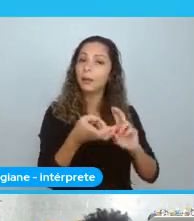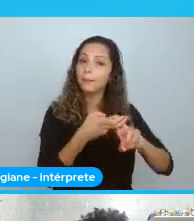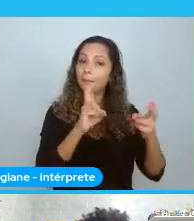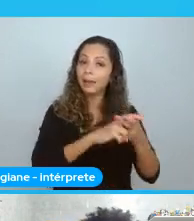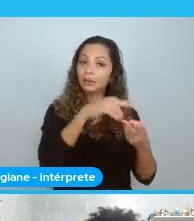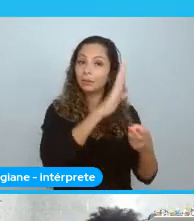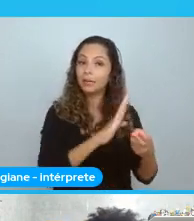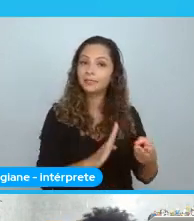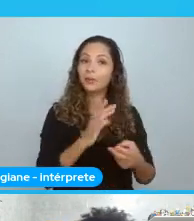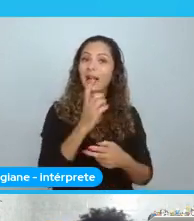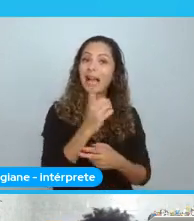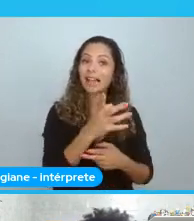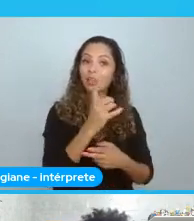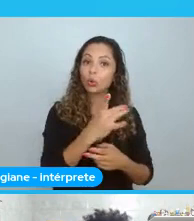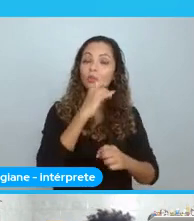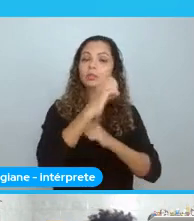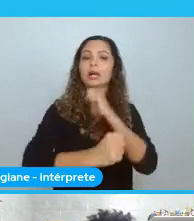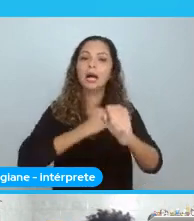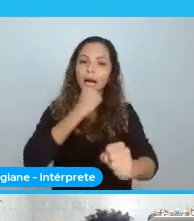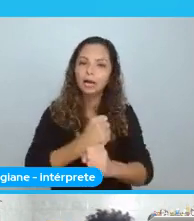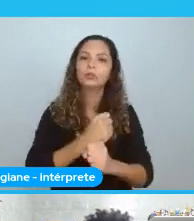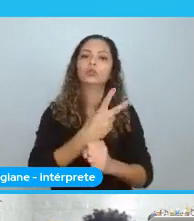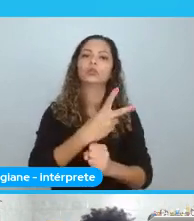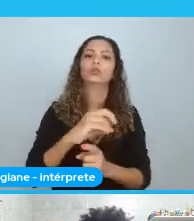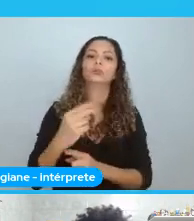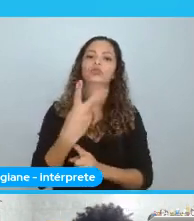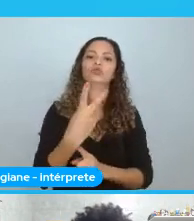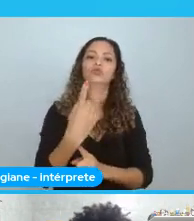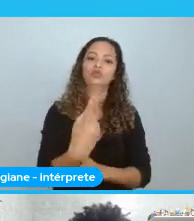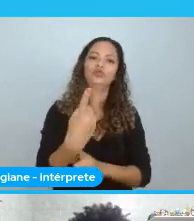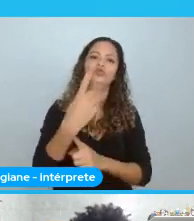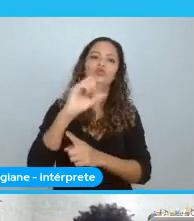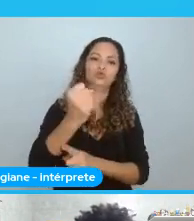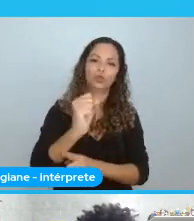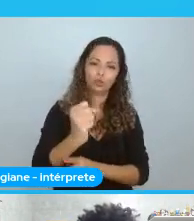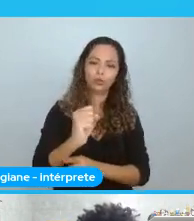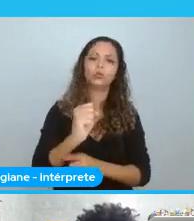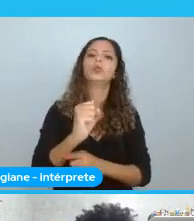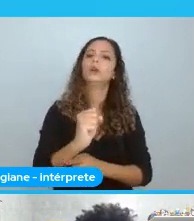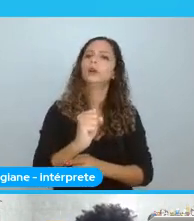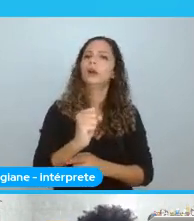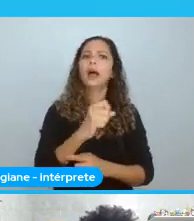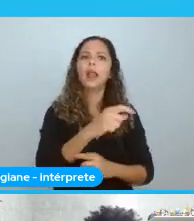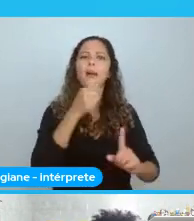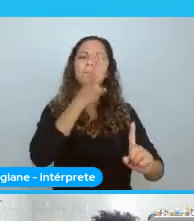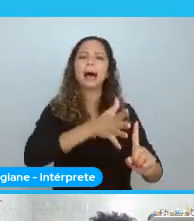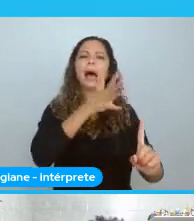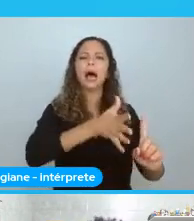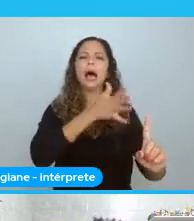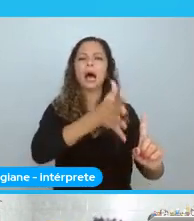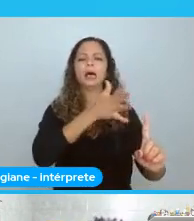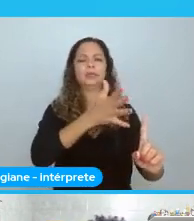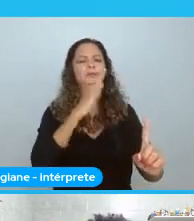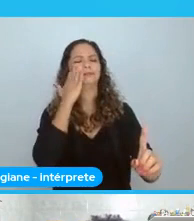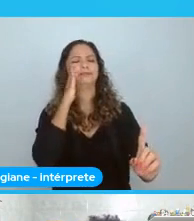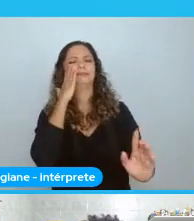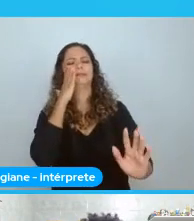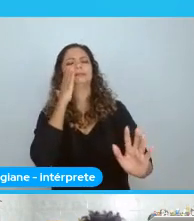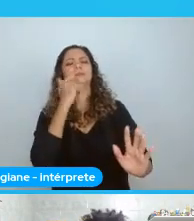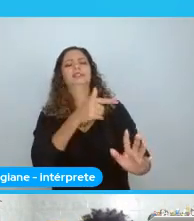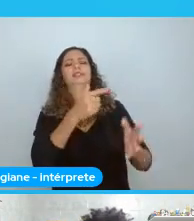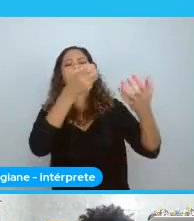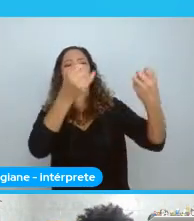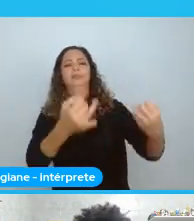aí, quando eu vi Carol falando um monte de coisa assim. Que eu estava 100% sem entender. Mas, eram coisas maravilhosas. De ciência. E de não sei o que.